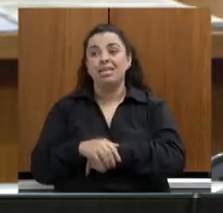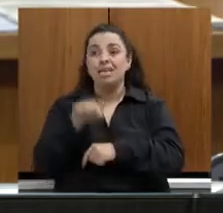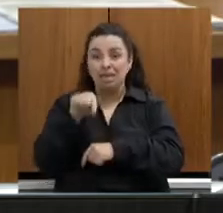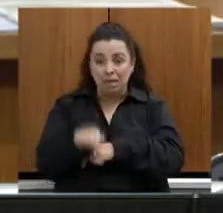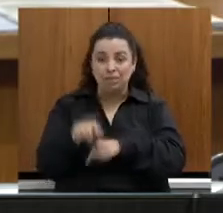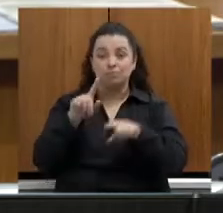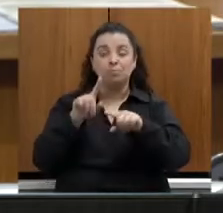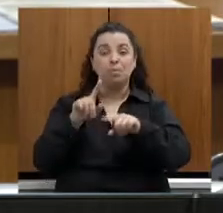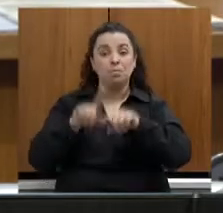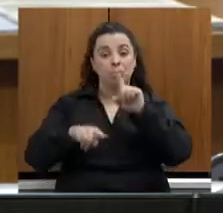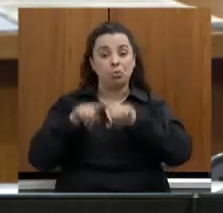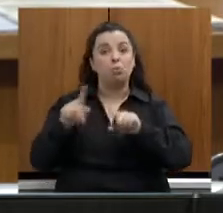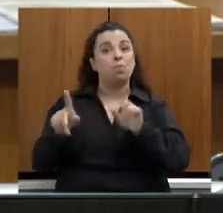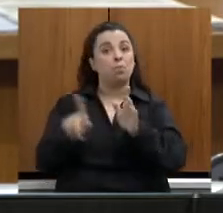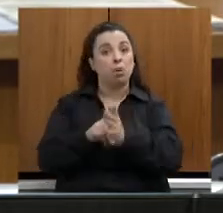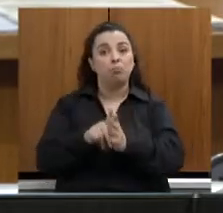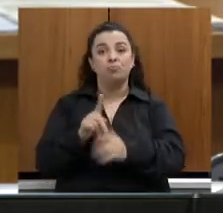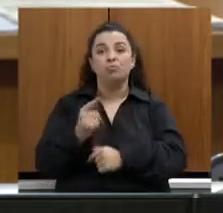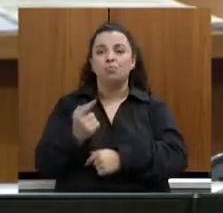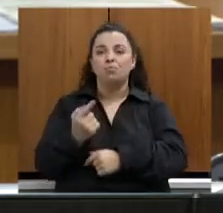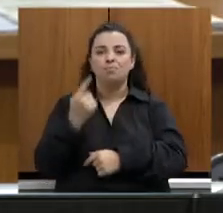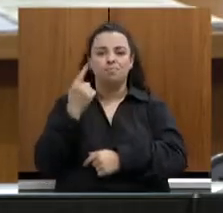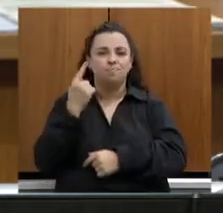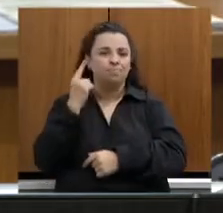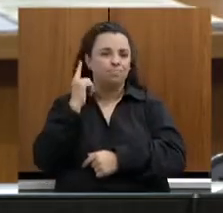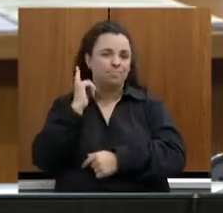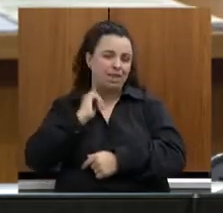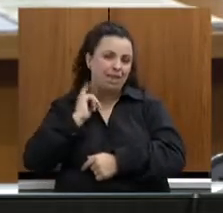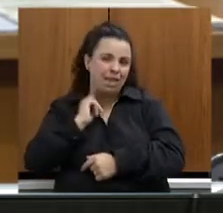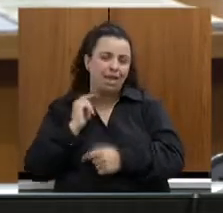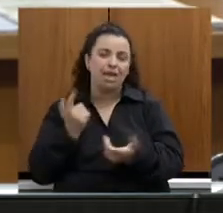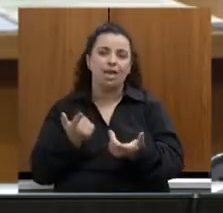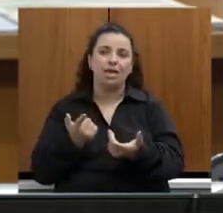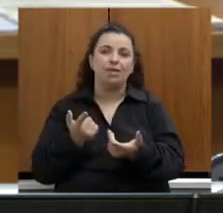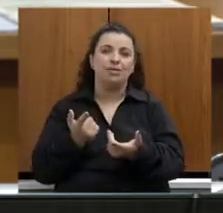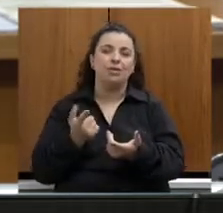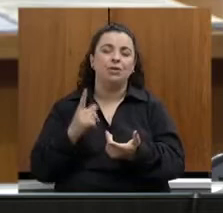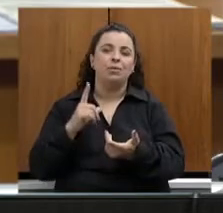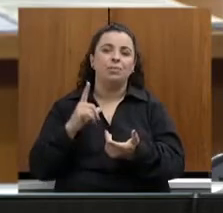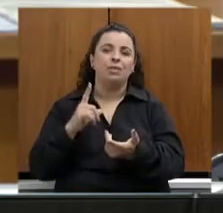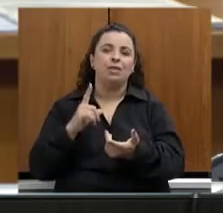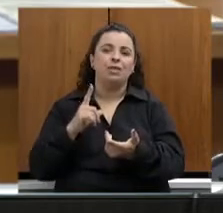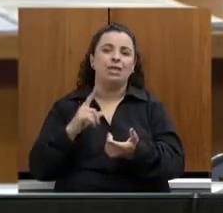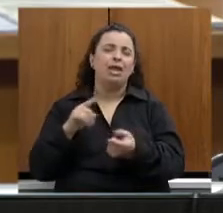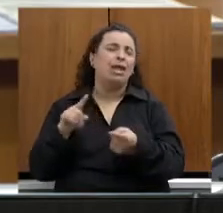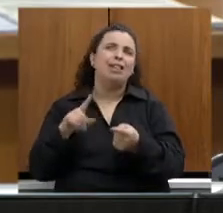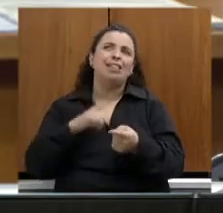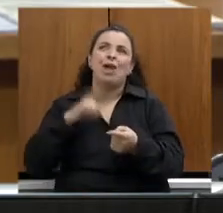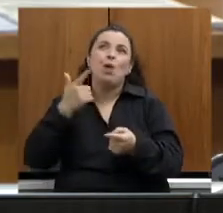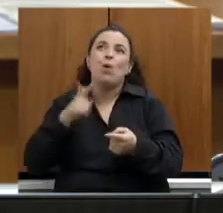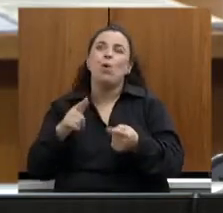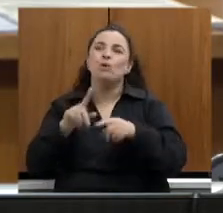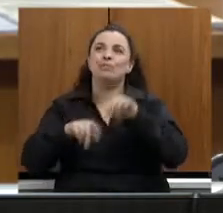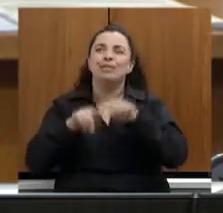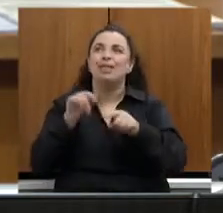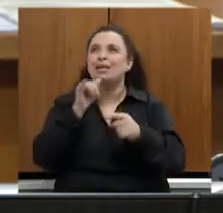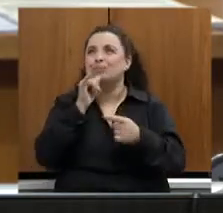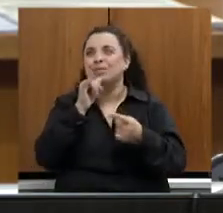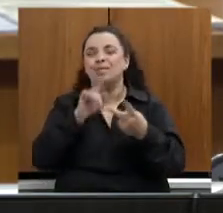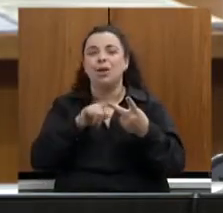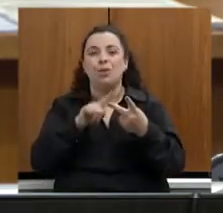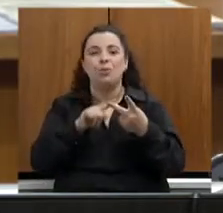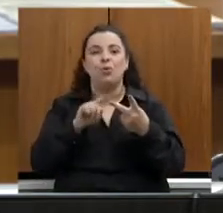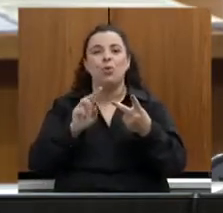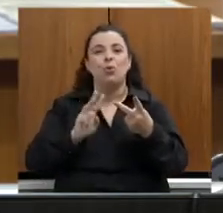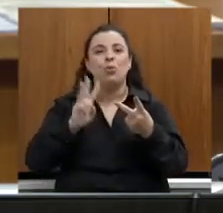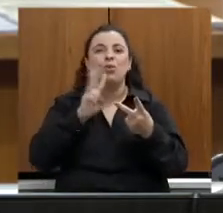que nós temos lá na Escócia, o circuito do uísque, do vinho, nem precisa falar o que existe no mundo, hoje, em termos de